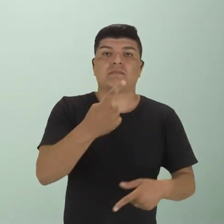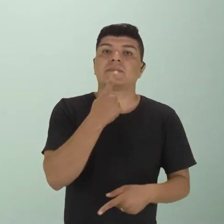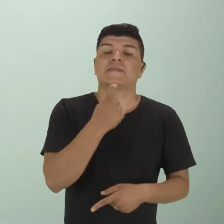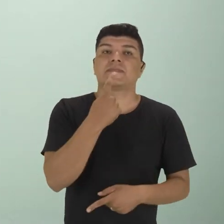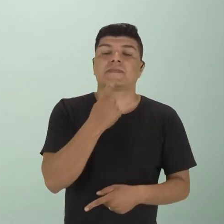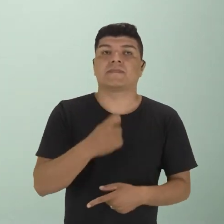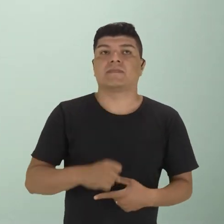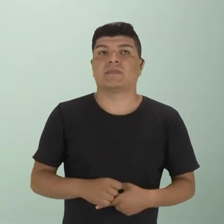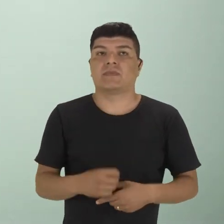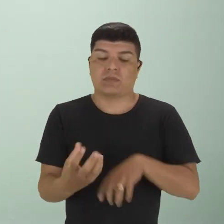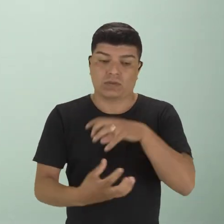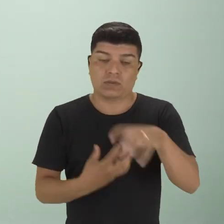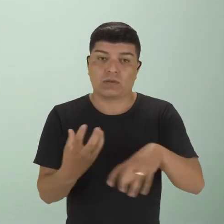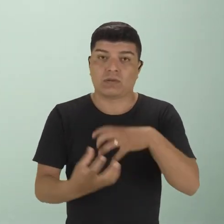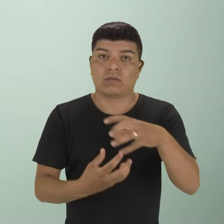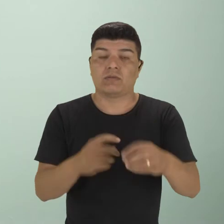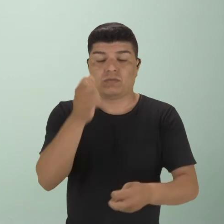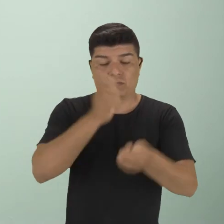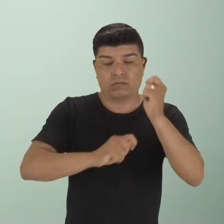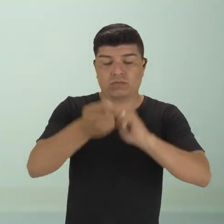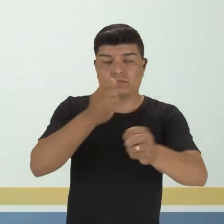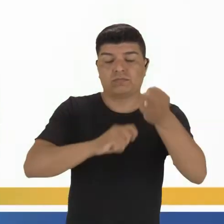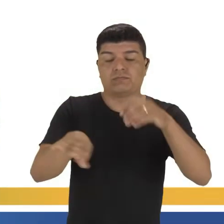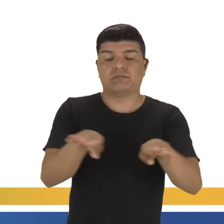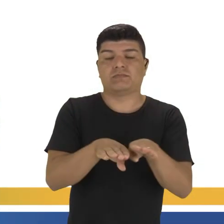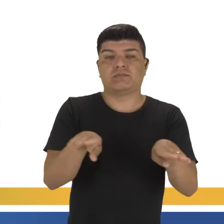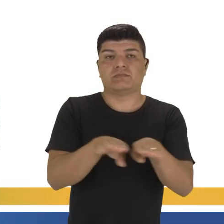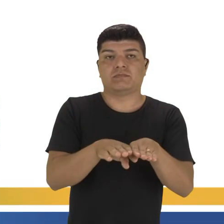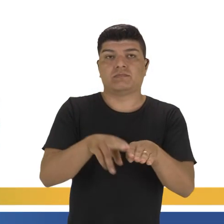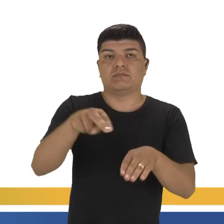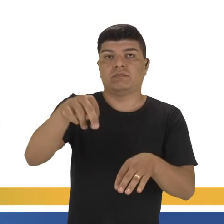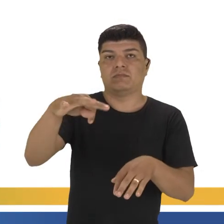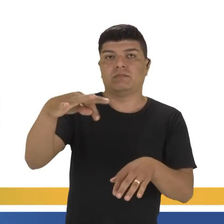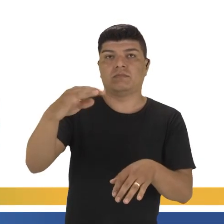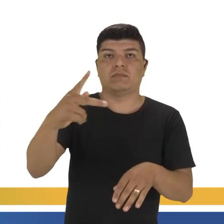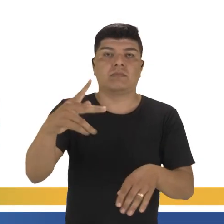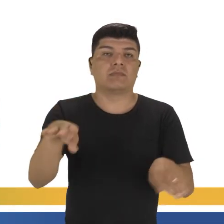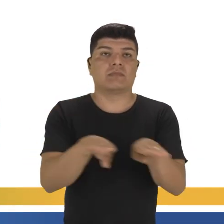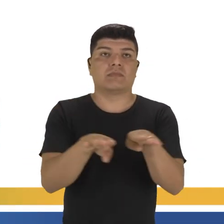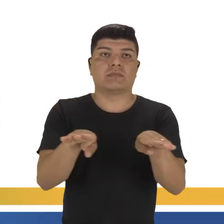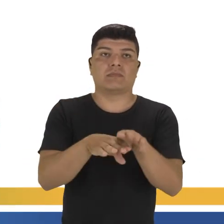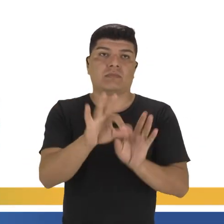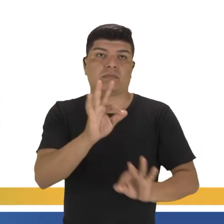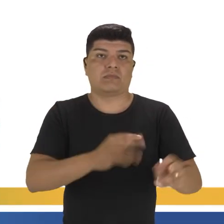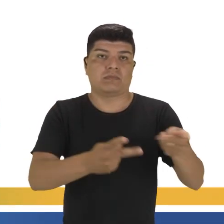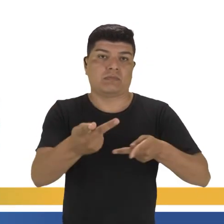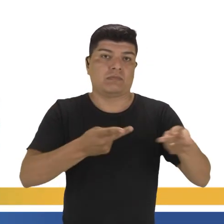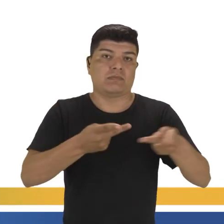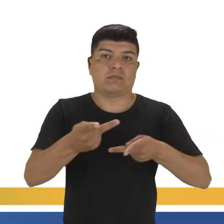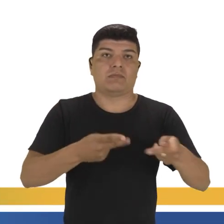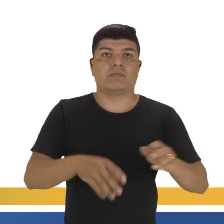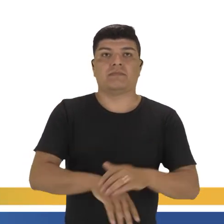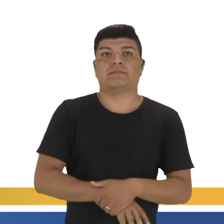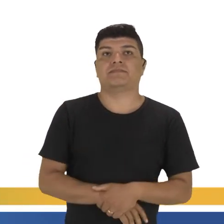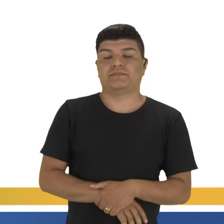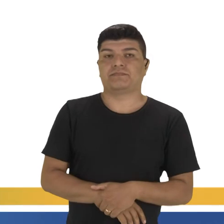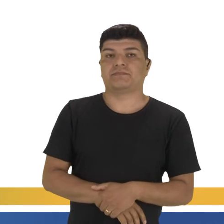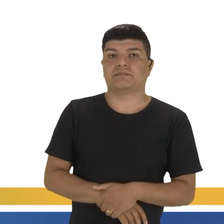haver várias medidas econômicas relacionadas a isso, como o NEP, e posteriormente também os planos quinquenais.